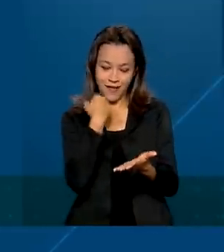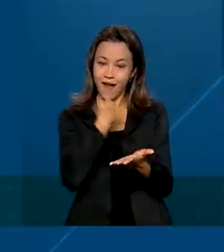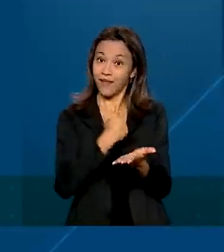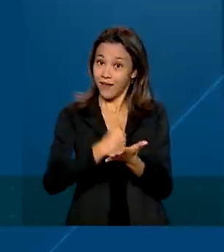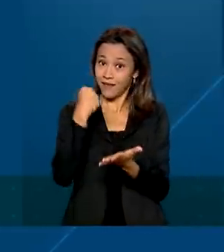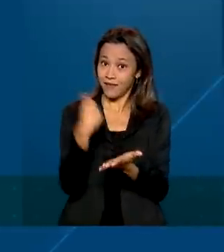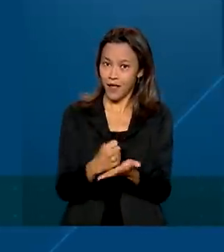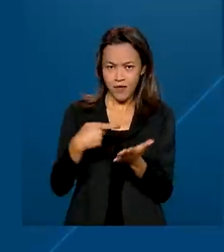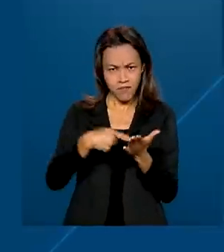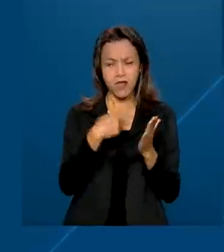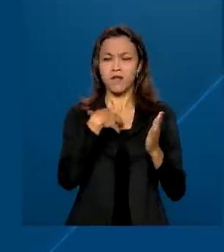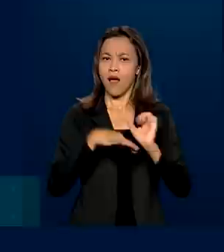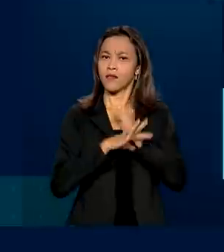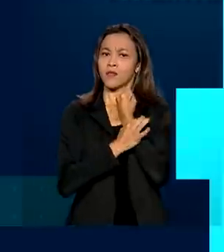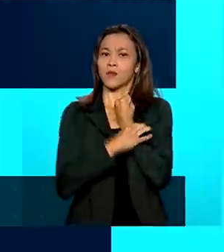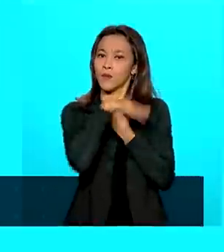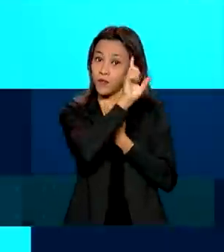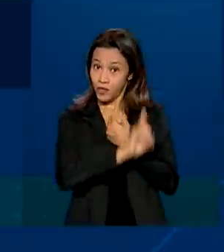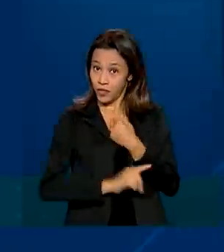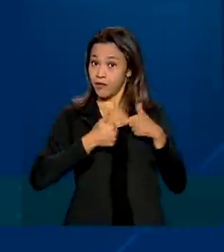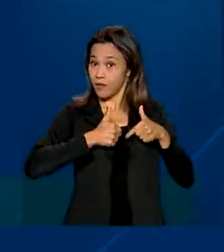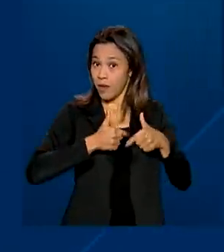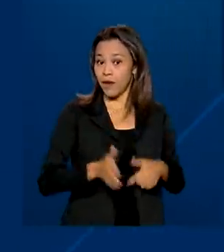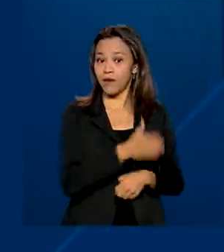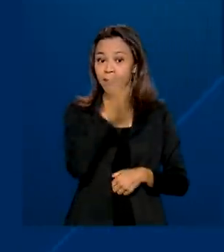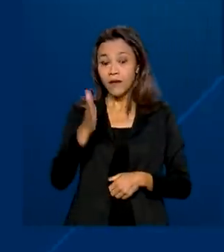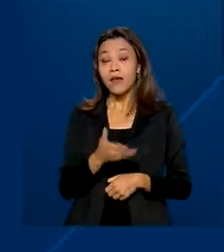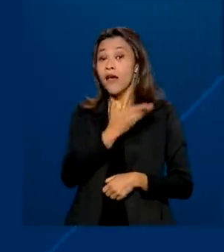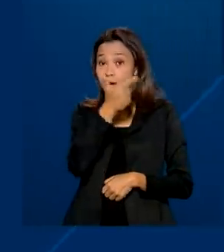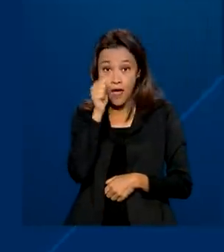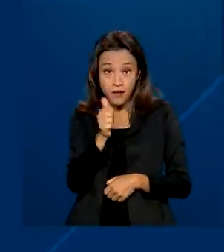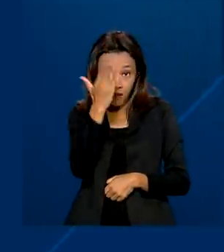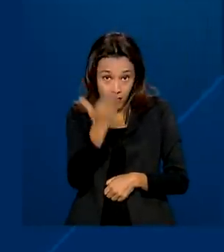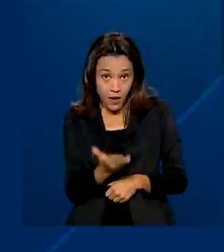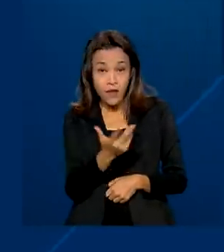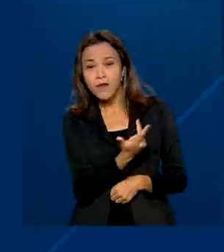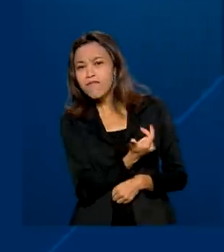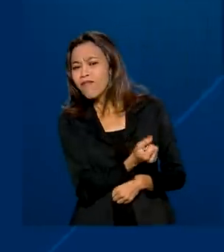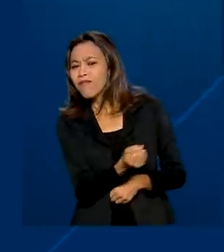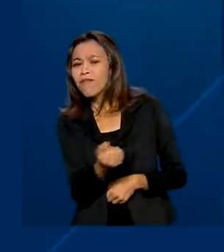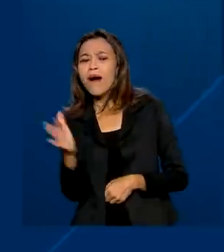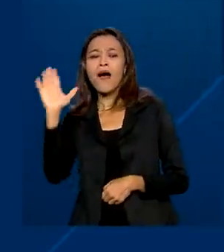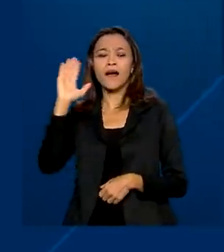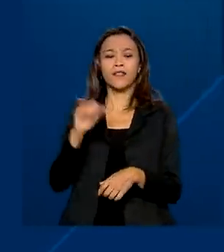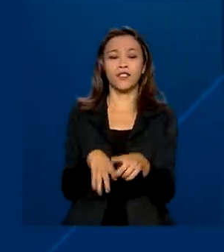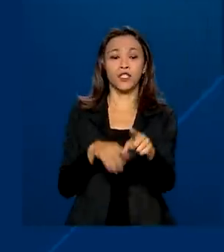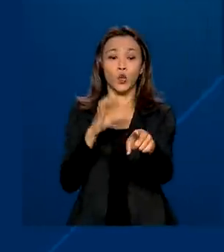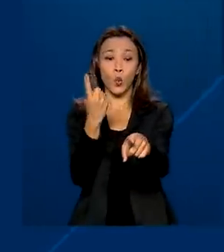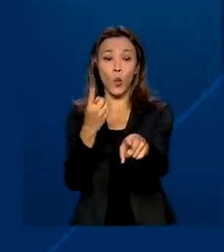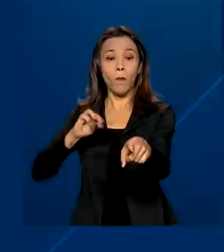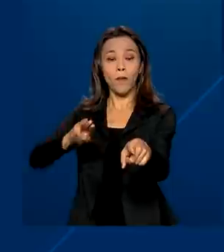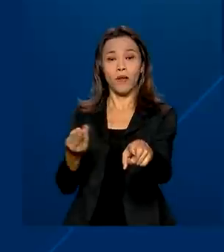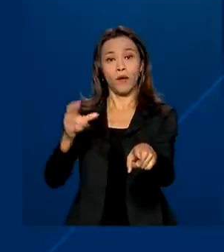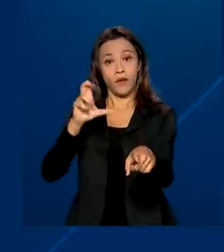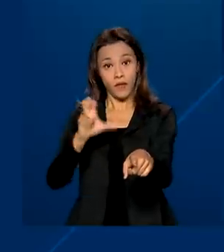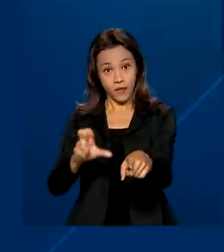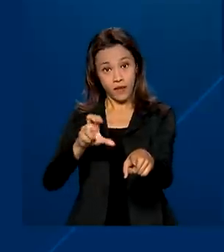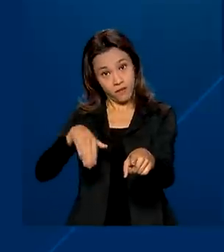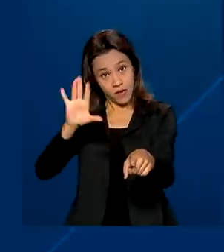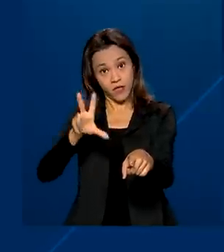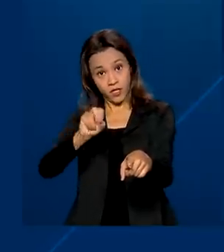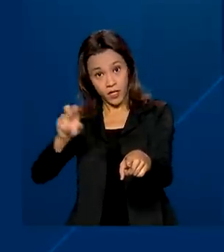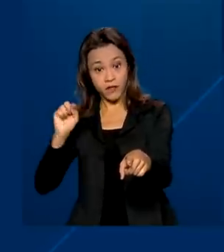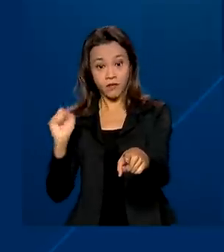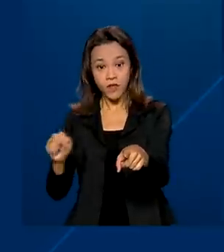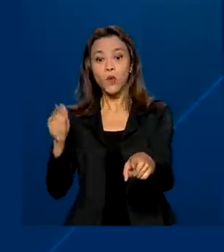garante todos os direitos trabalhistas. Assim como o Valdirene, mais de um milhão e meio de brasileiros conseguiram emprego com carteira assinada